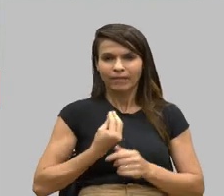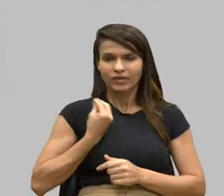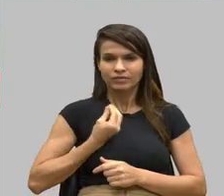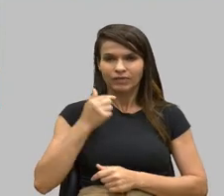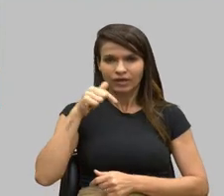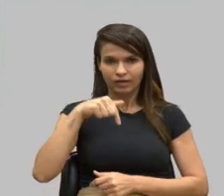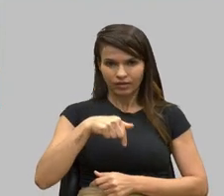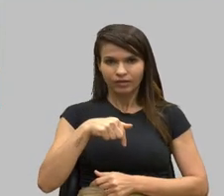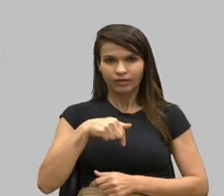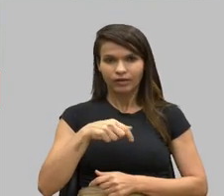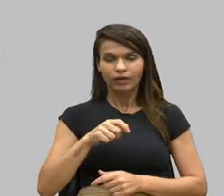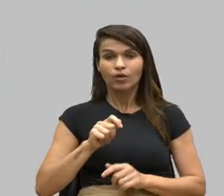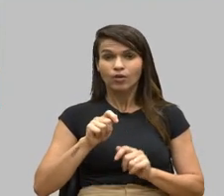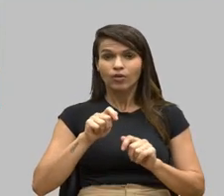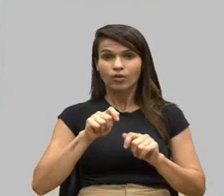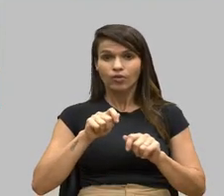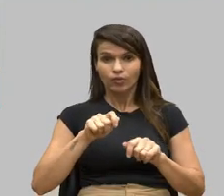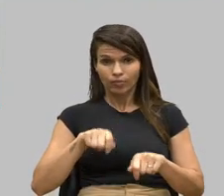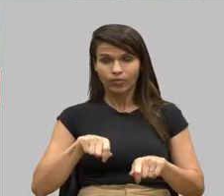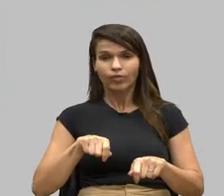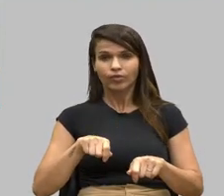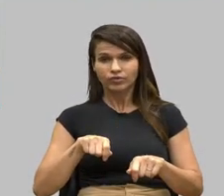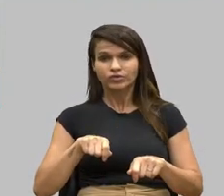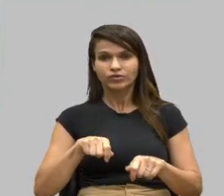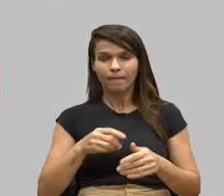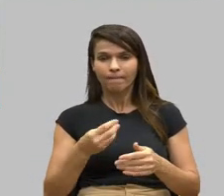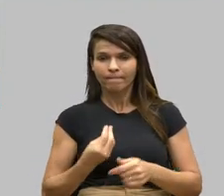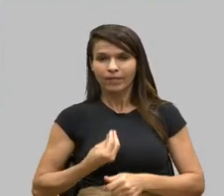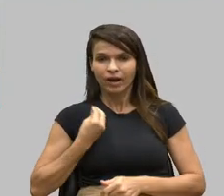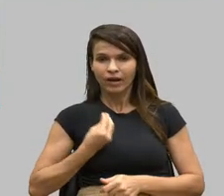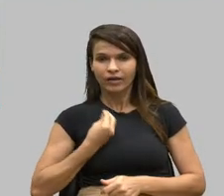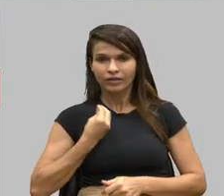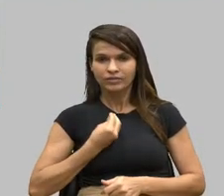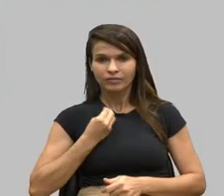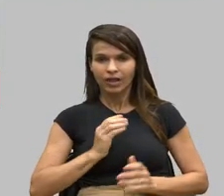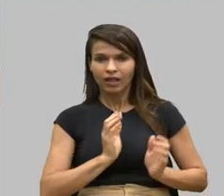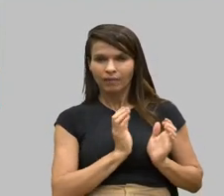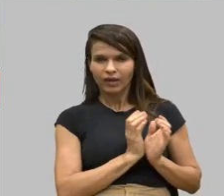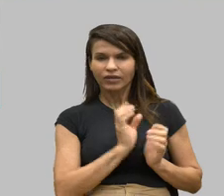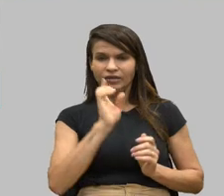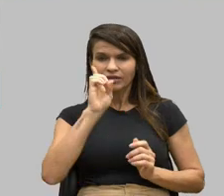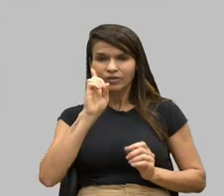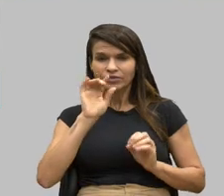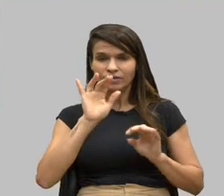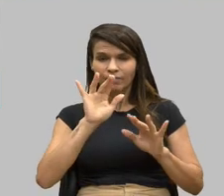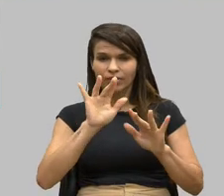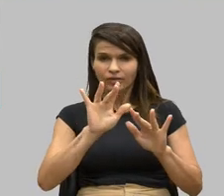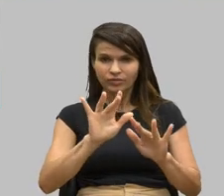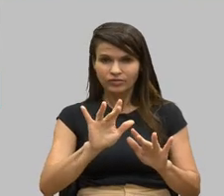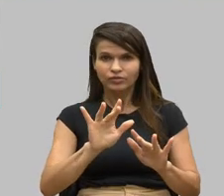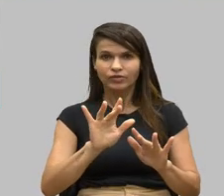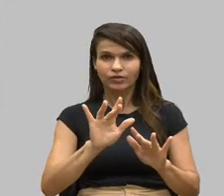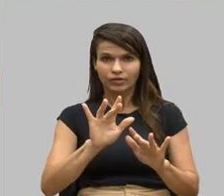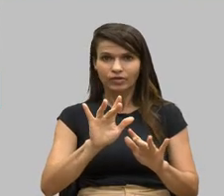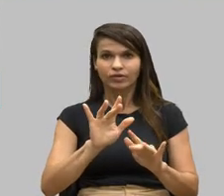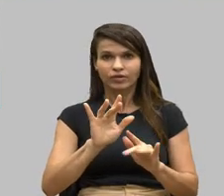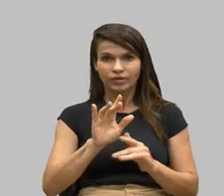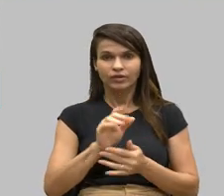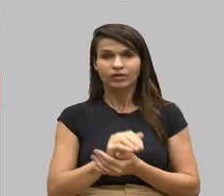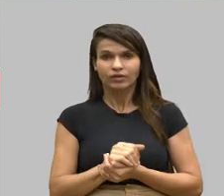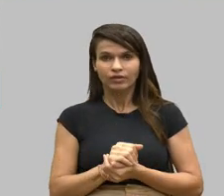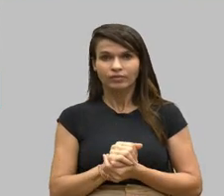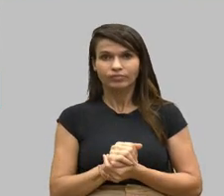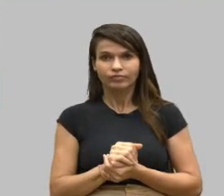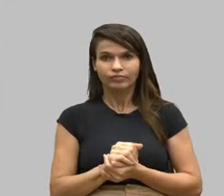estudo na PAI e tendo a pessoas com ciências que fiz. É eu e a